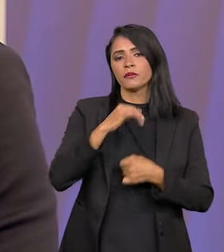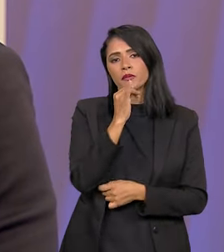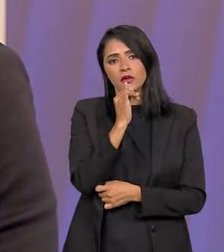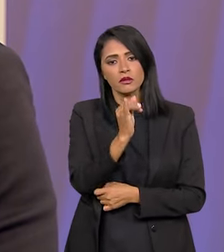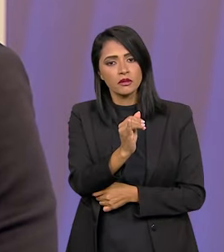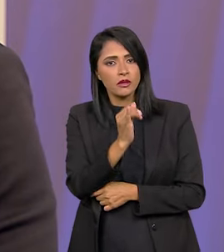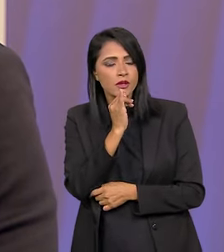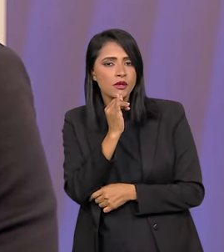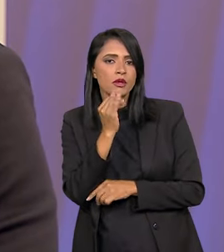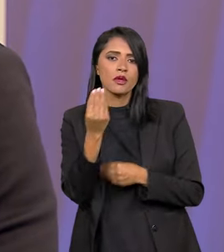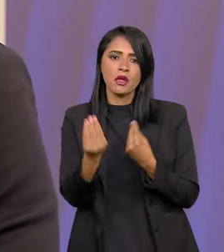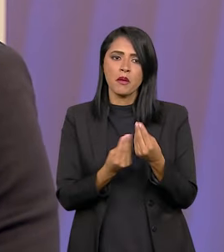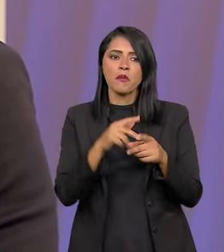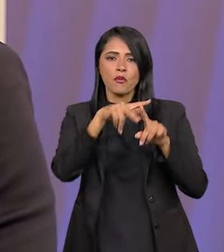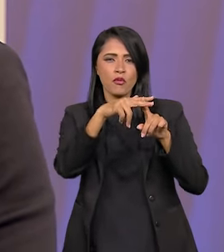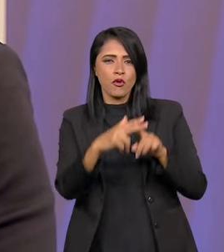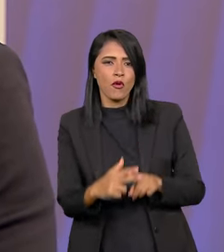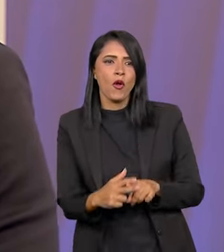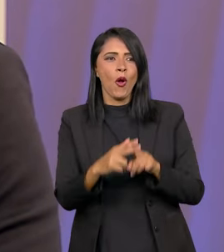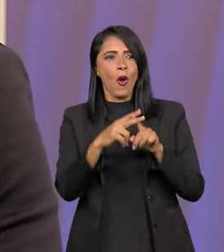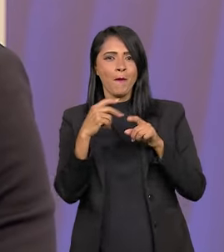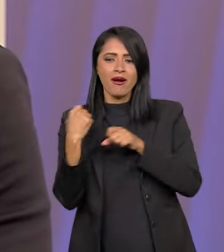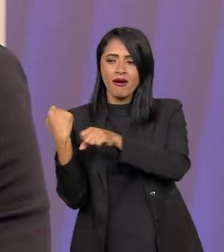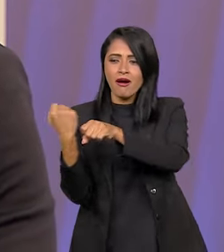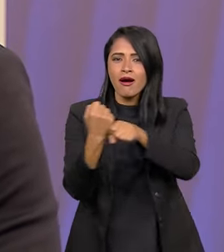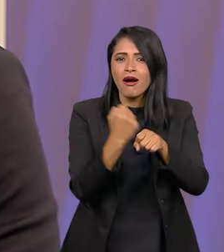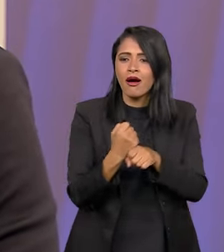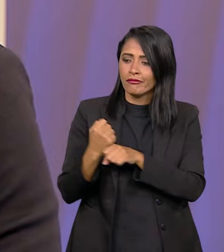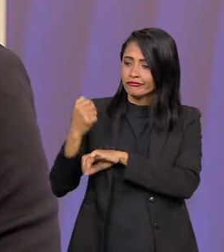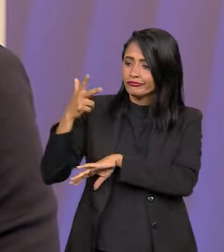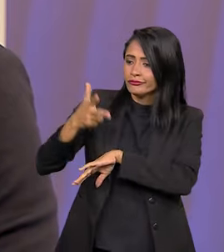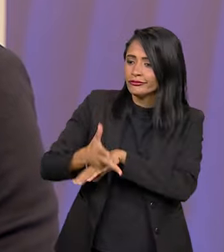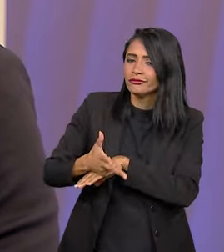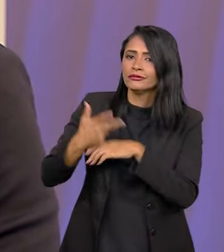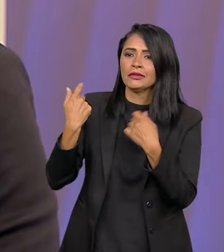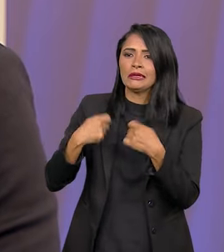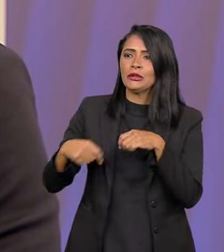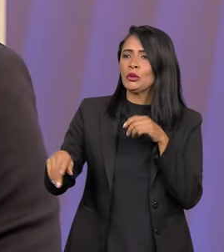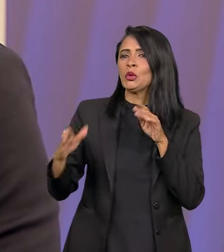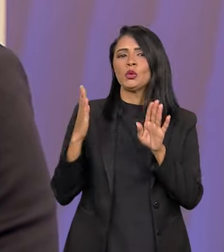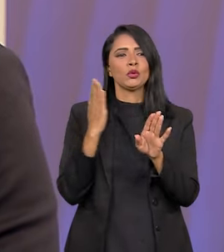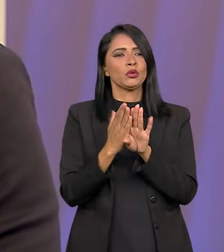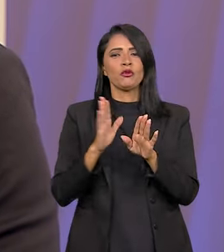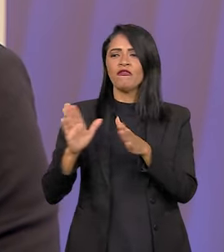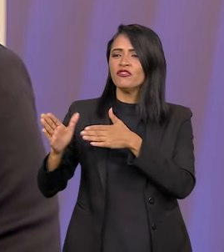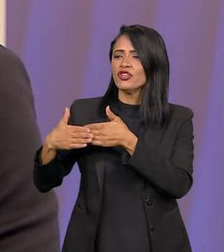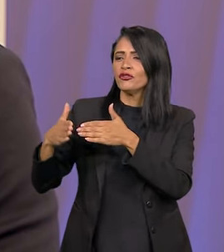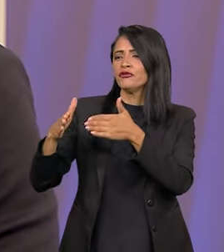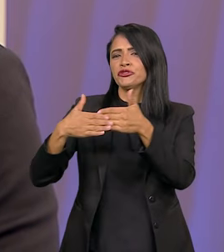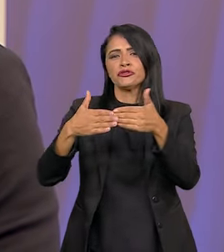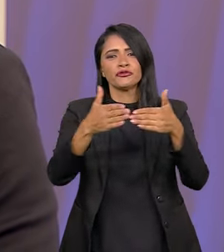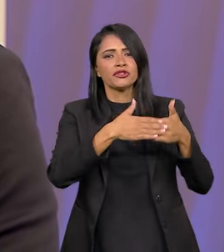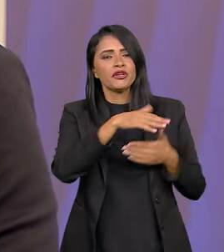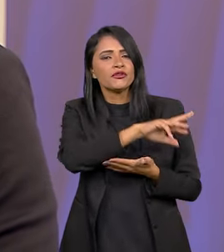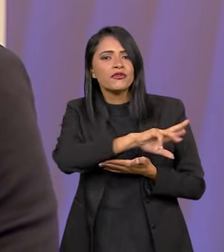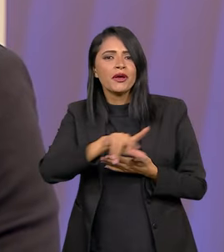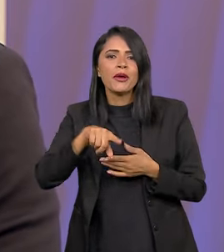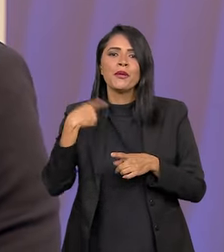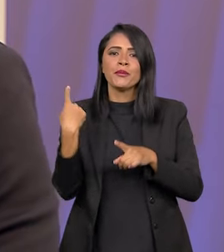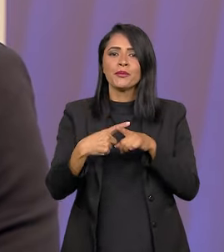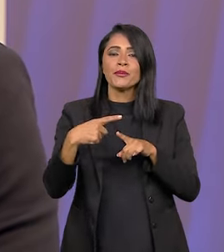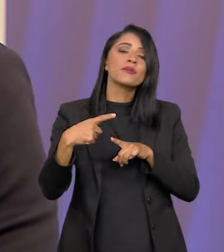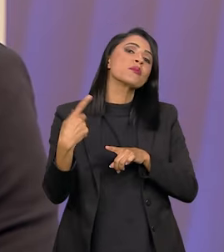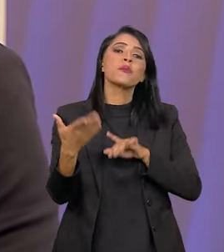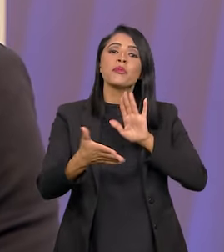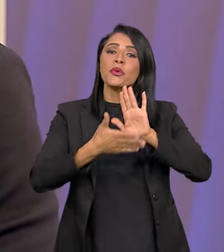retomar, por exemplo, a questão da reforma de estúdios, que a gente encontrou aqui vários estúdios fechados,